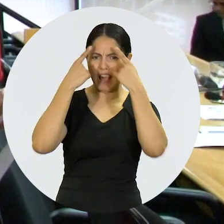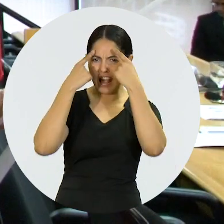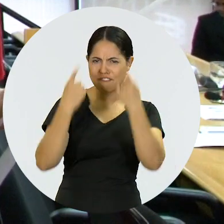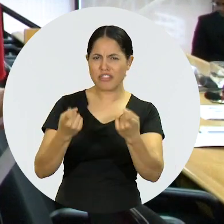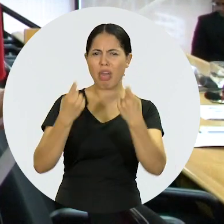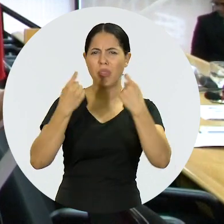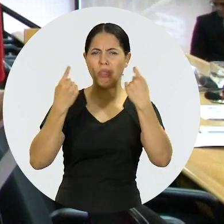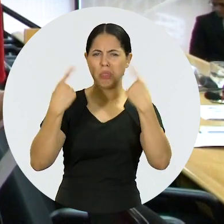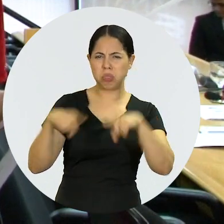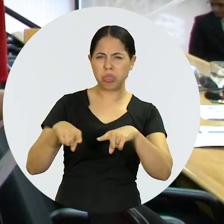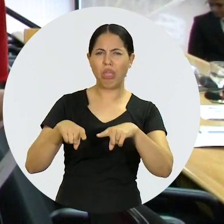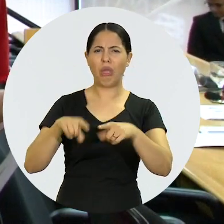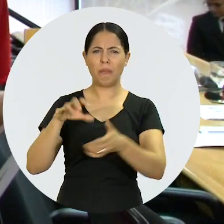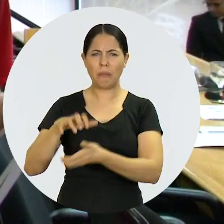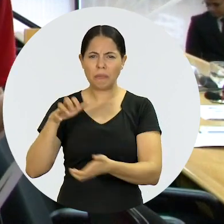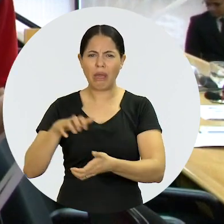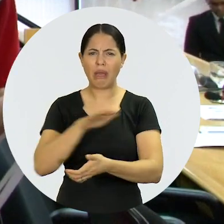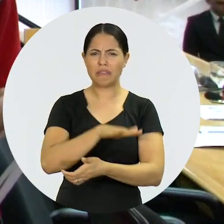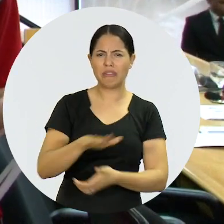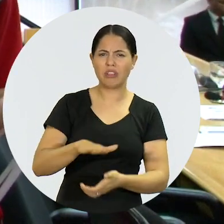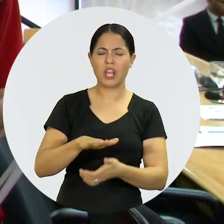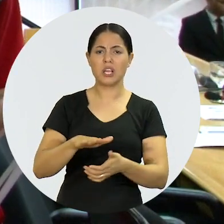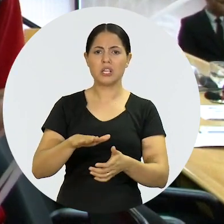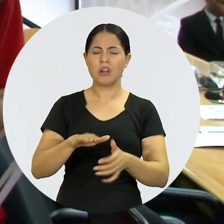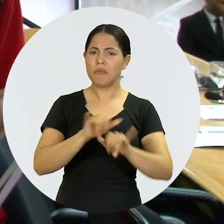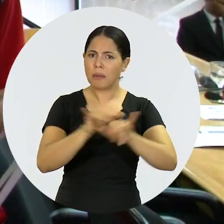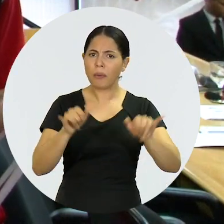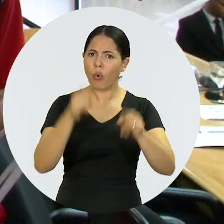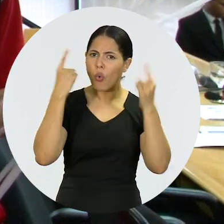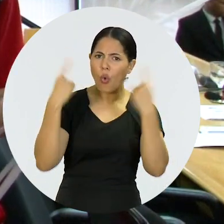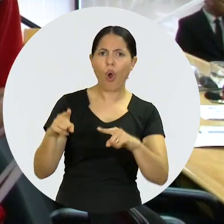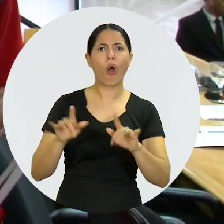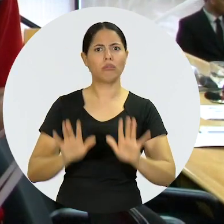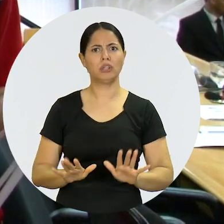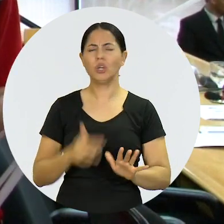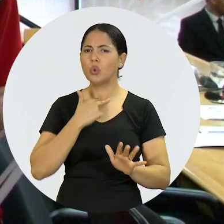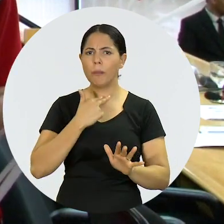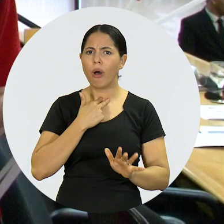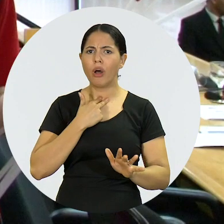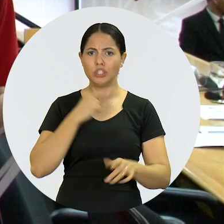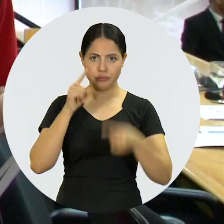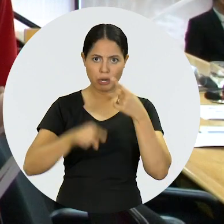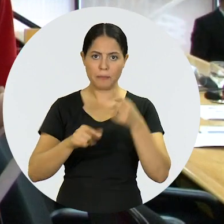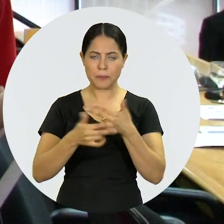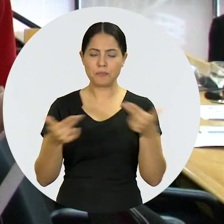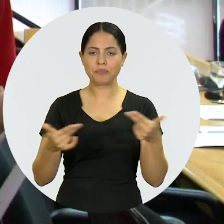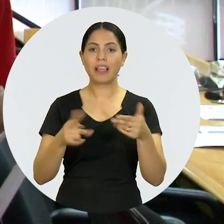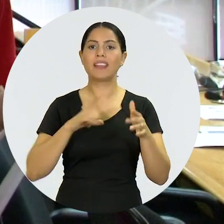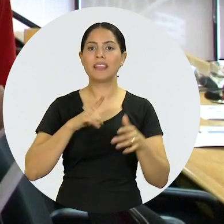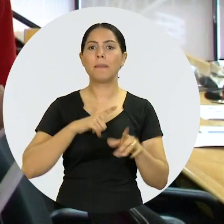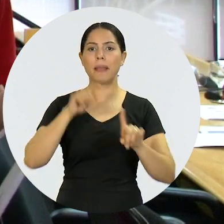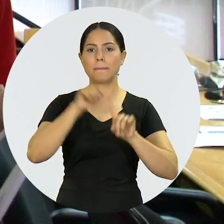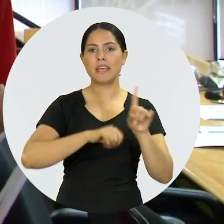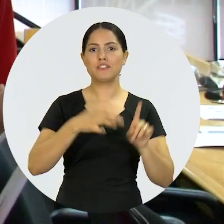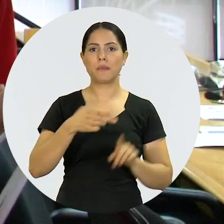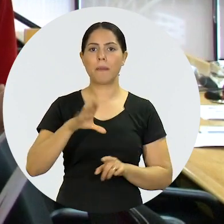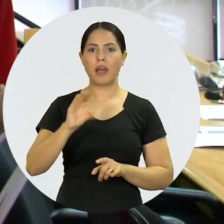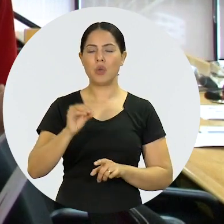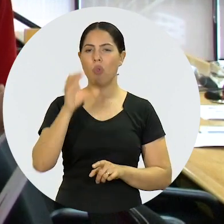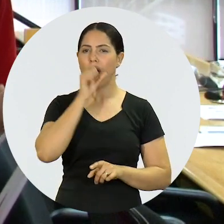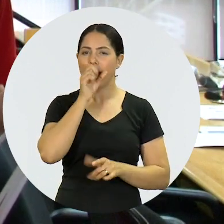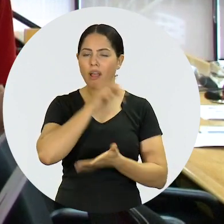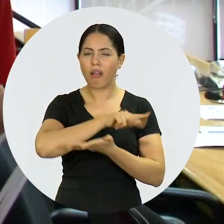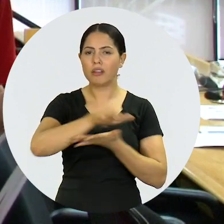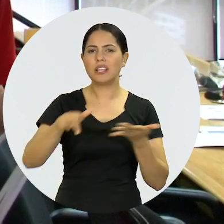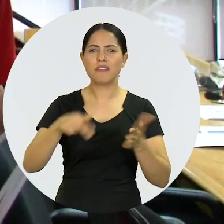aos maus tratos, a erotização precoce. campanhas do Maio Laranja e inúmeras